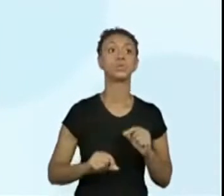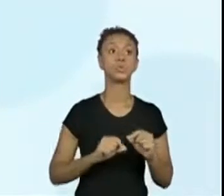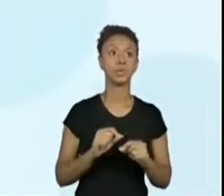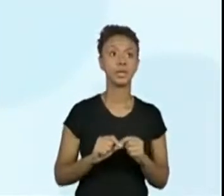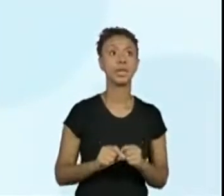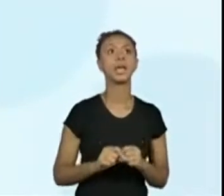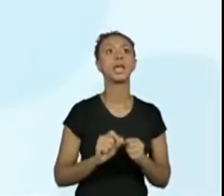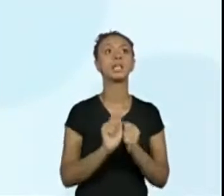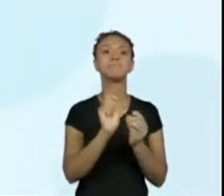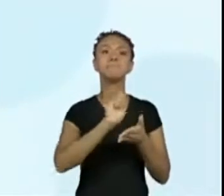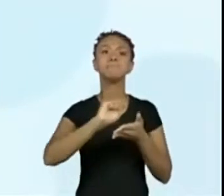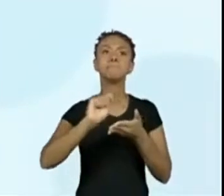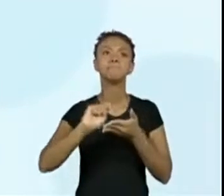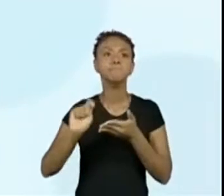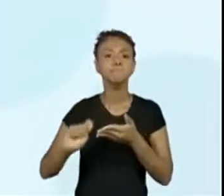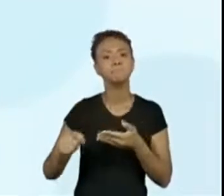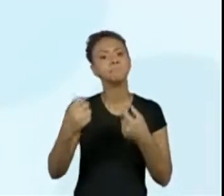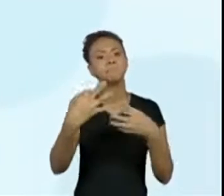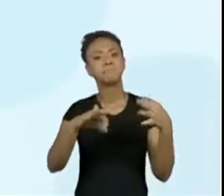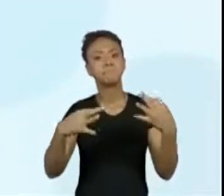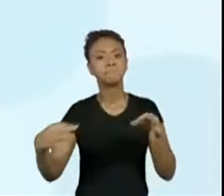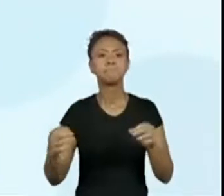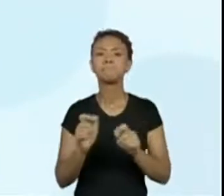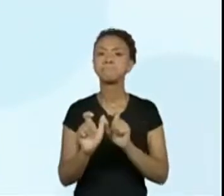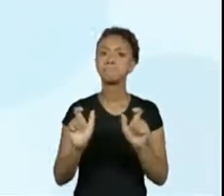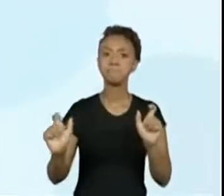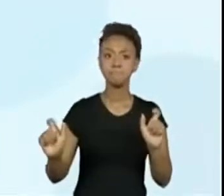corretamente palavras conhecidas, familiares.